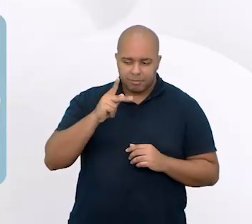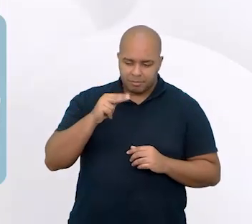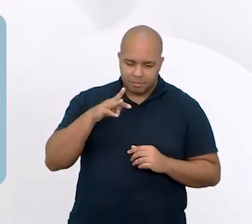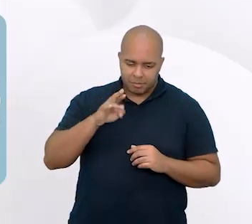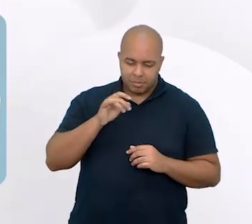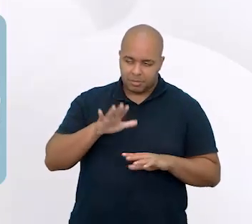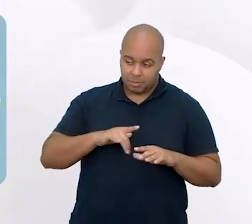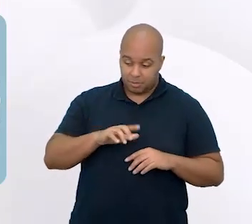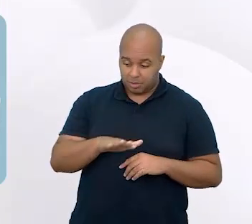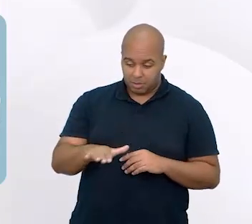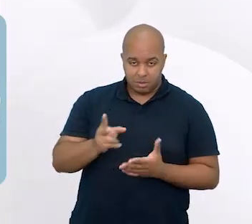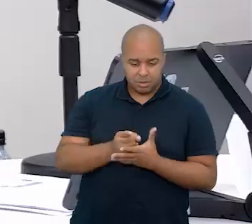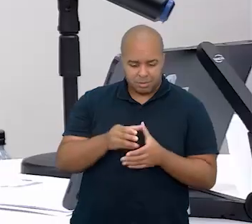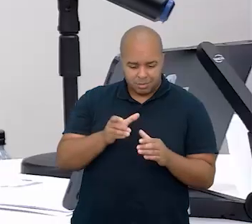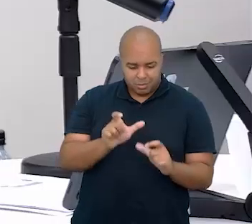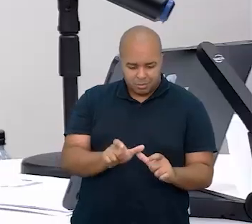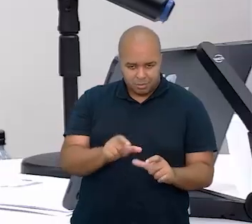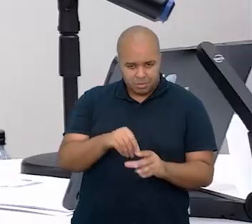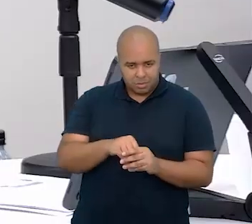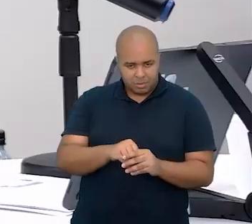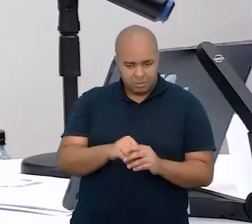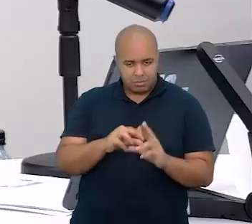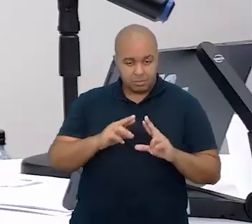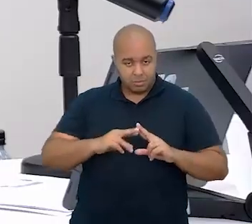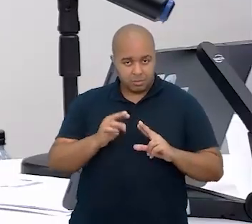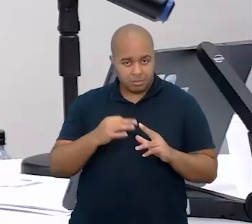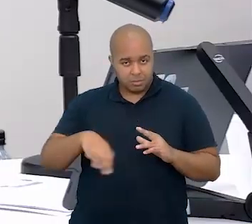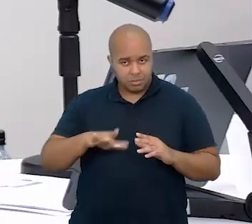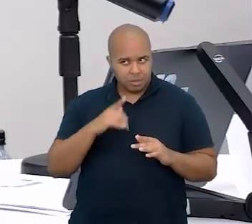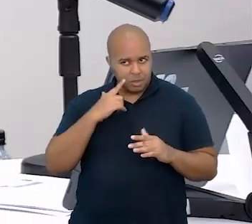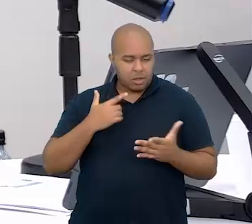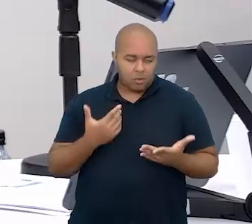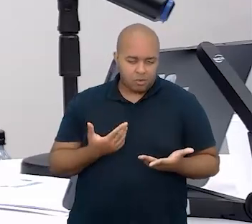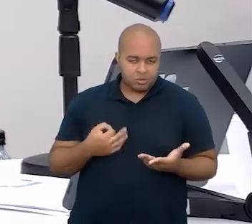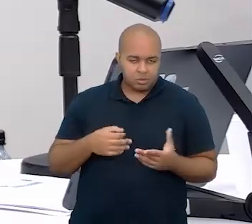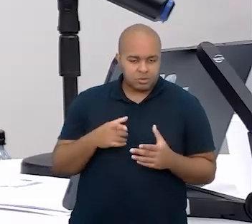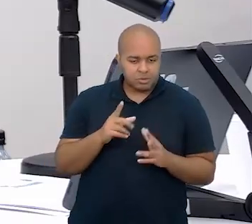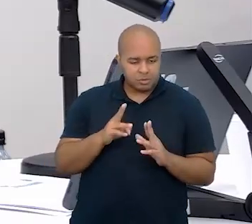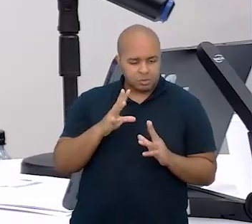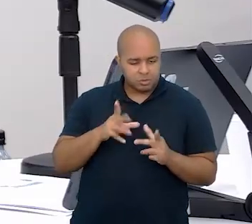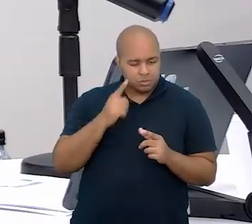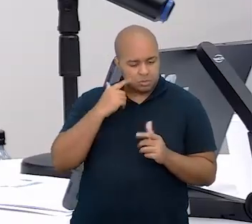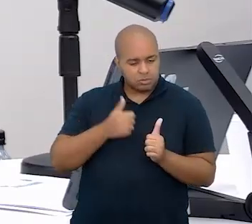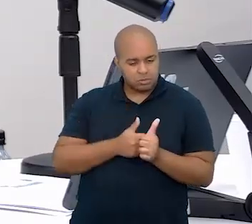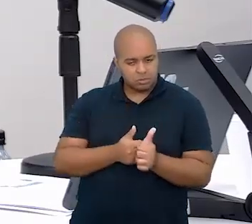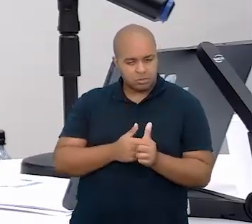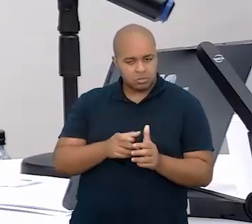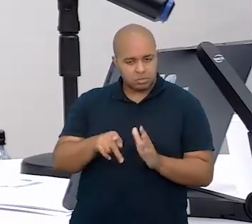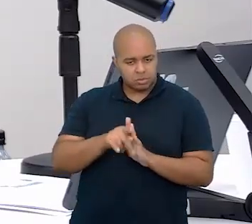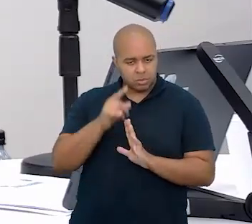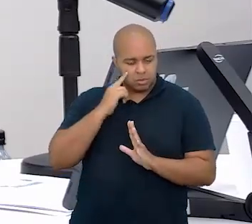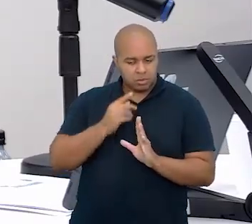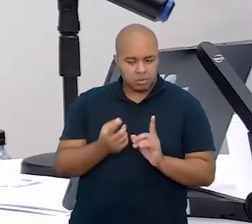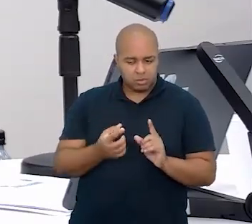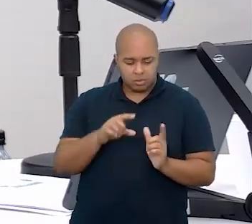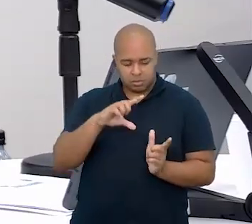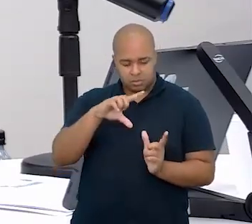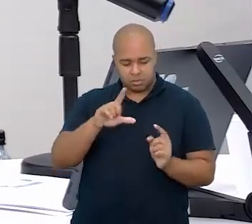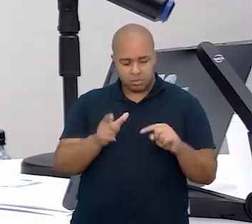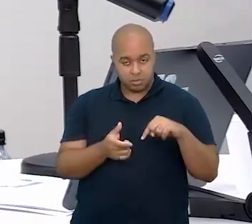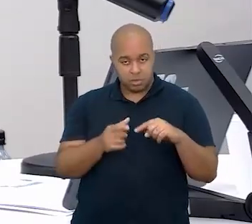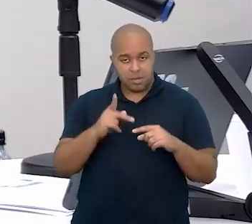uma criança, centro do processo, dentro de uma rede, que hoje, tomo direcionamento de inverter essa pirâmide,